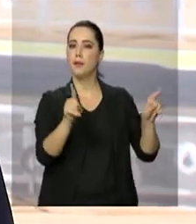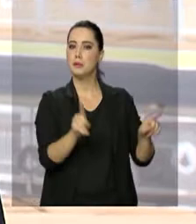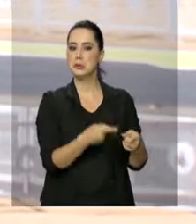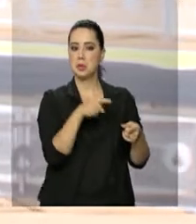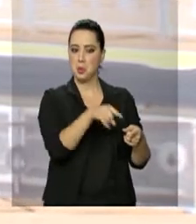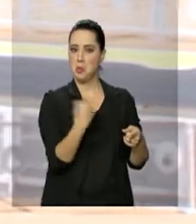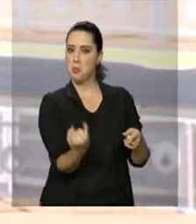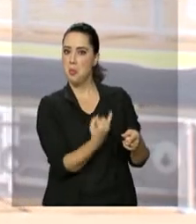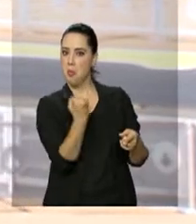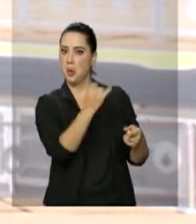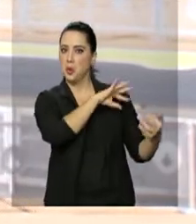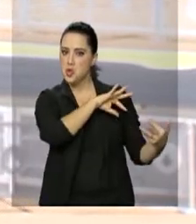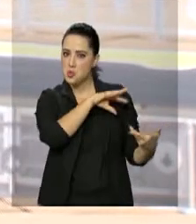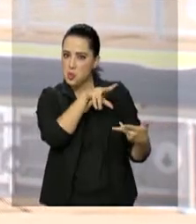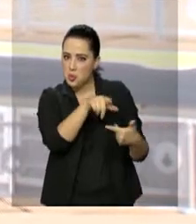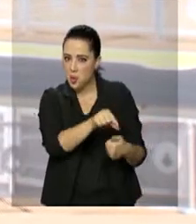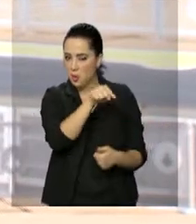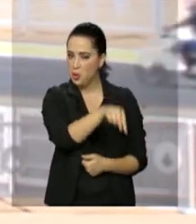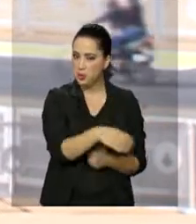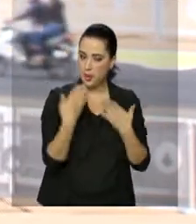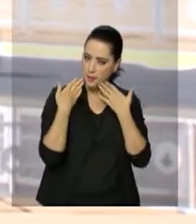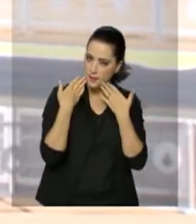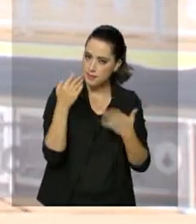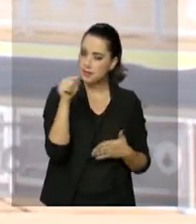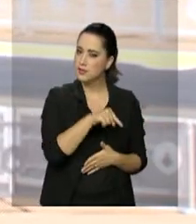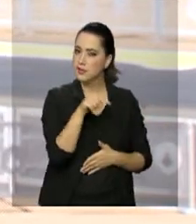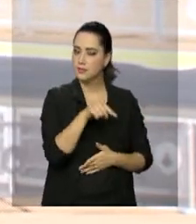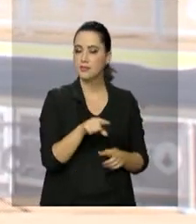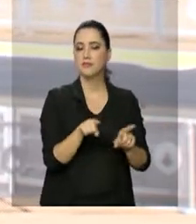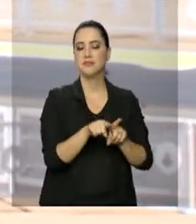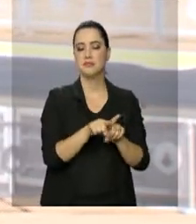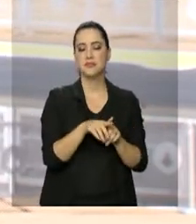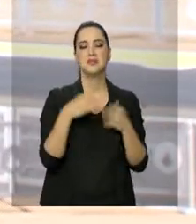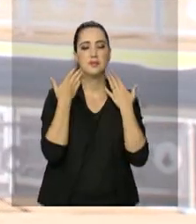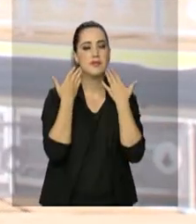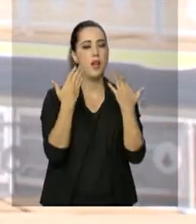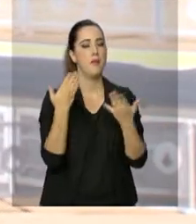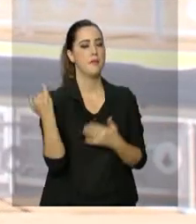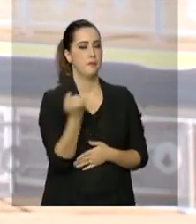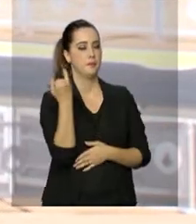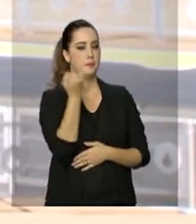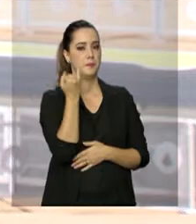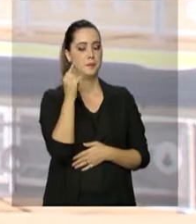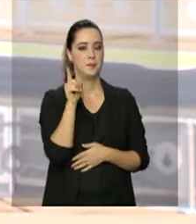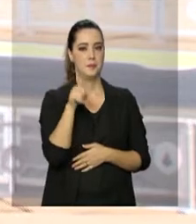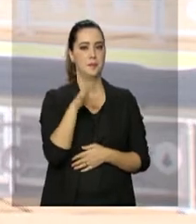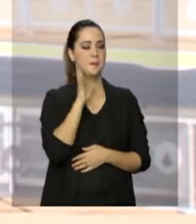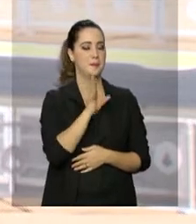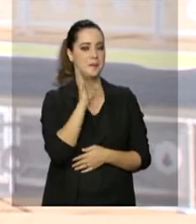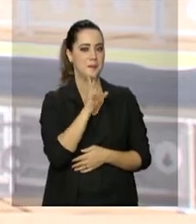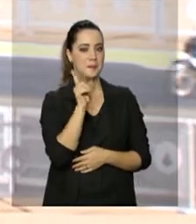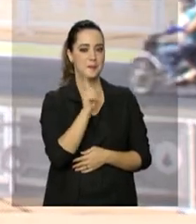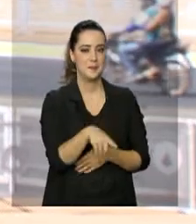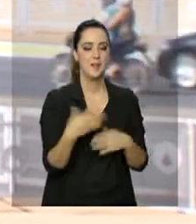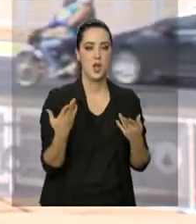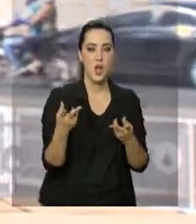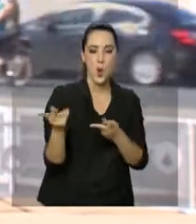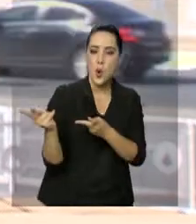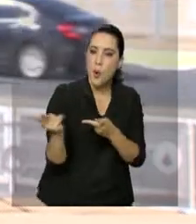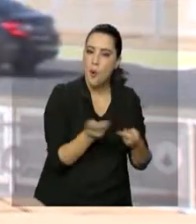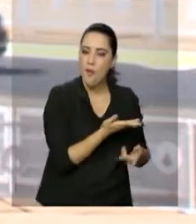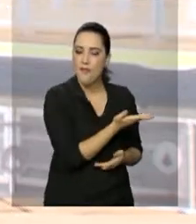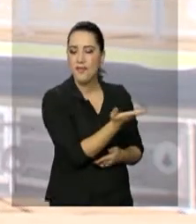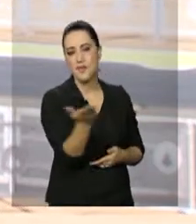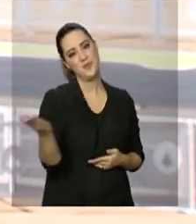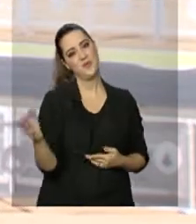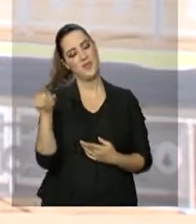banda renomada internacionalmente, e uma apresentação muito peculiar, muito legal de se ver. E convido a todos que